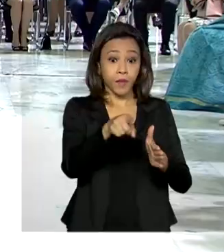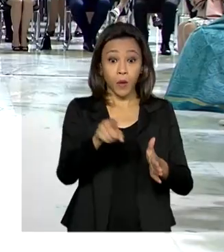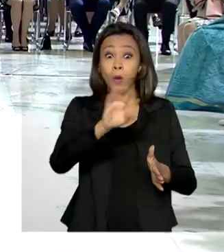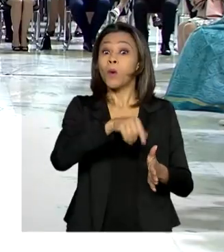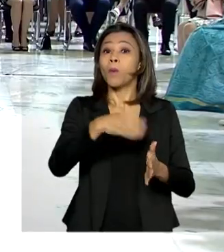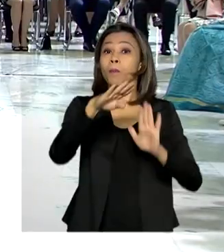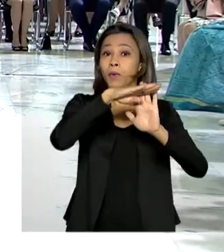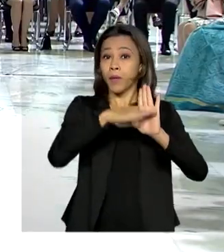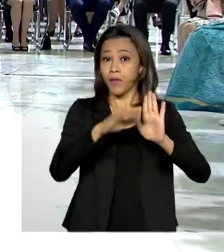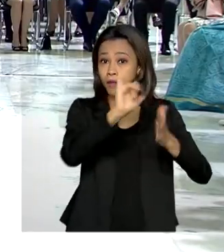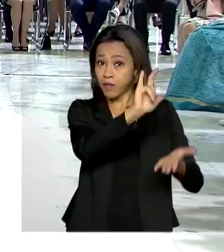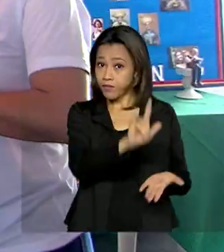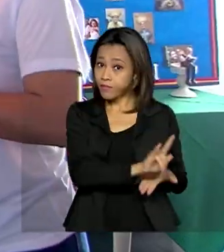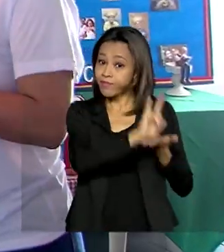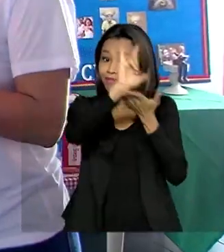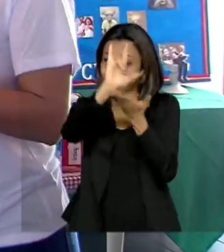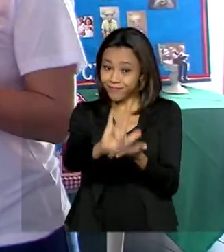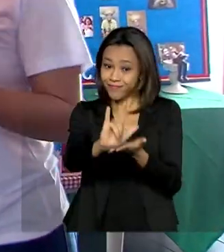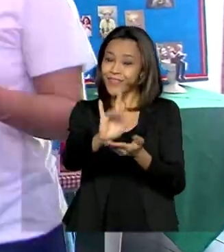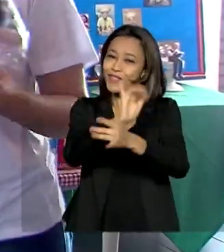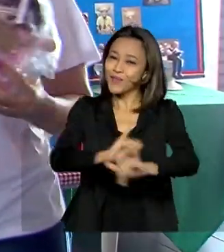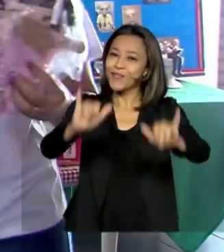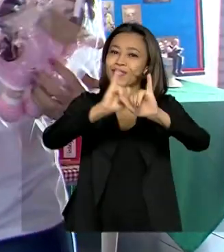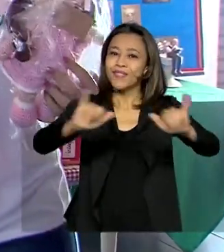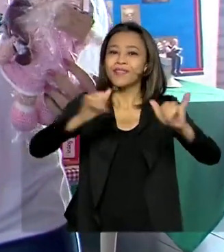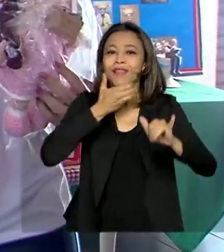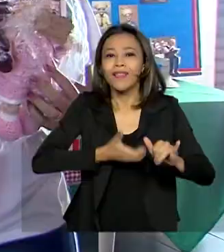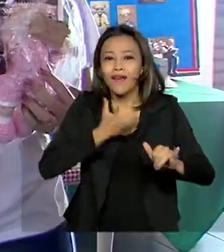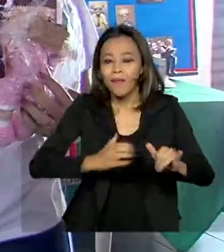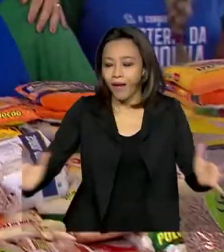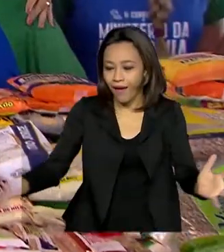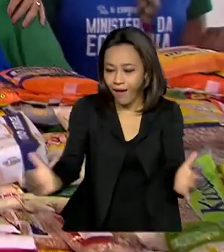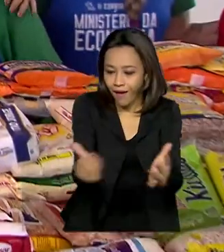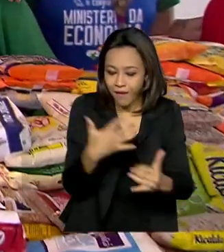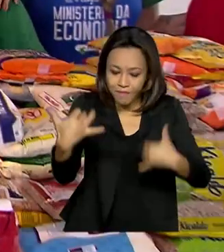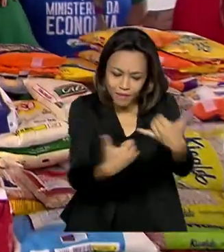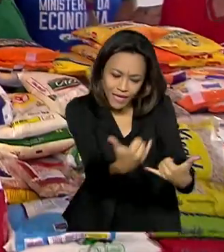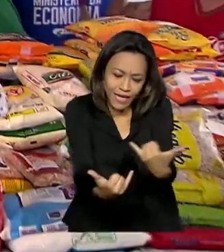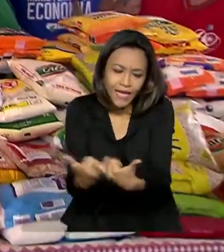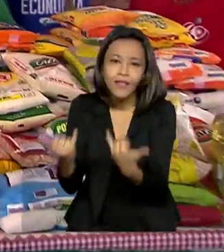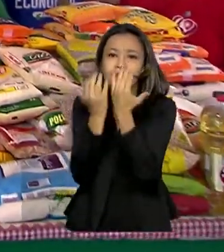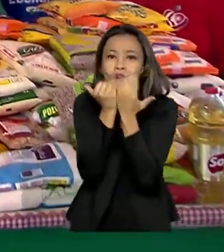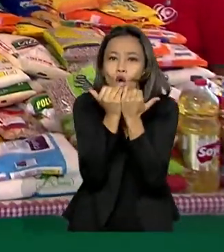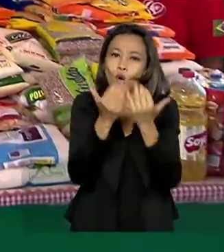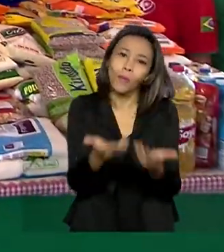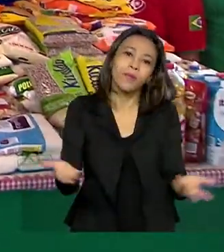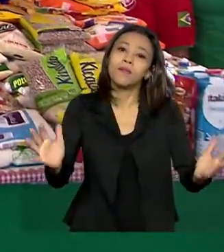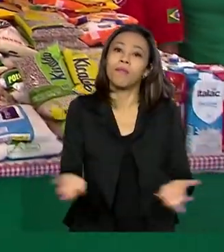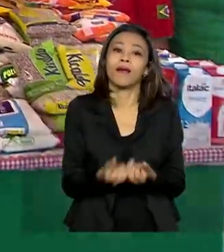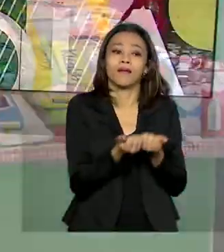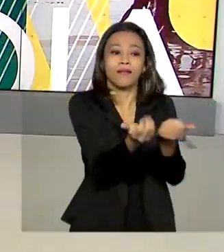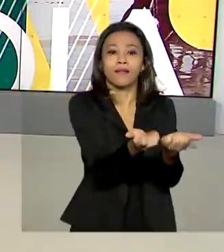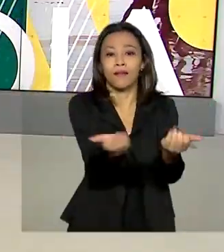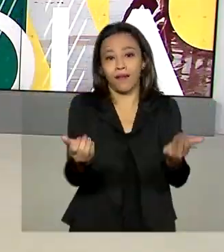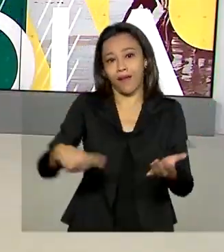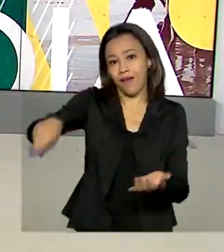Voluntária lança campanha de Natal para arrecadar brinquedos e também alimentos para a ceia de idosos.